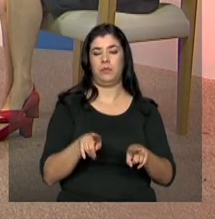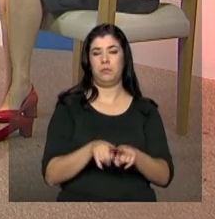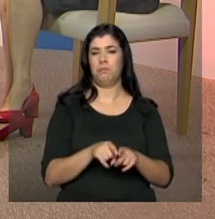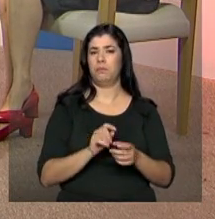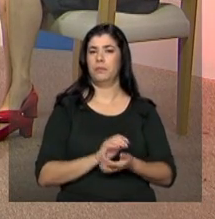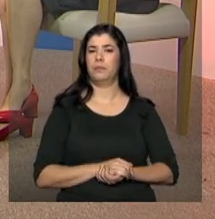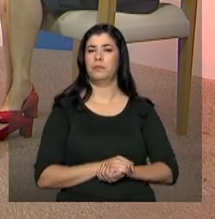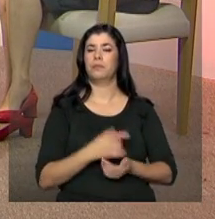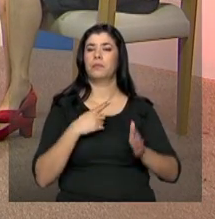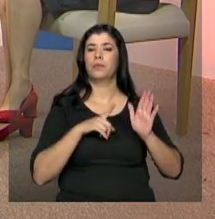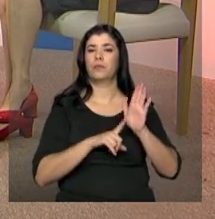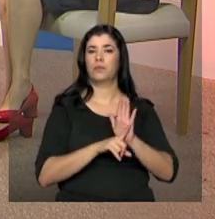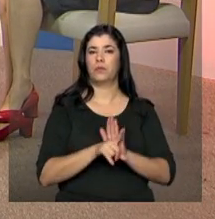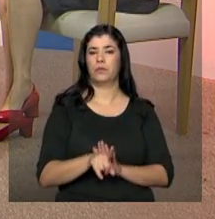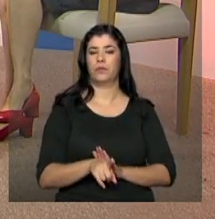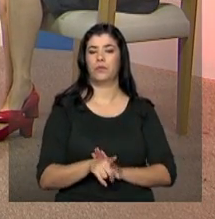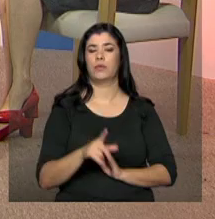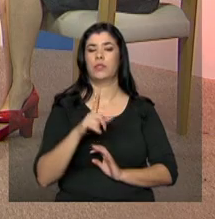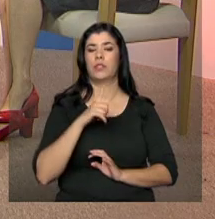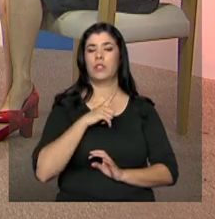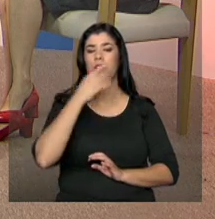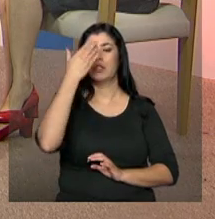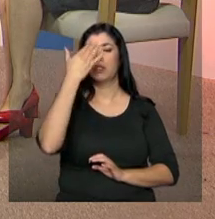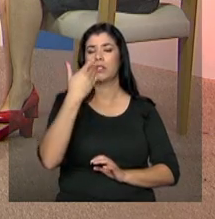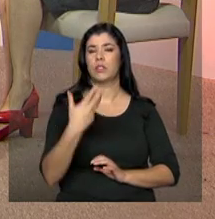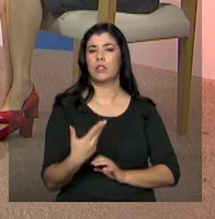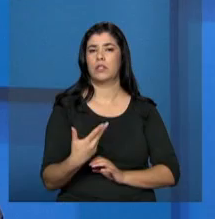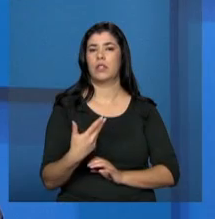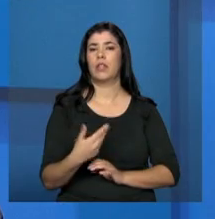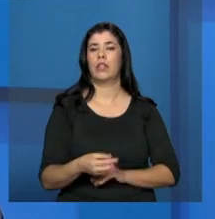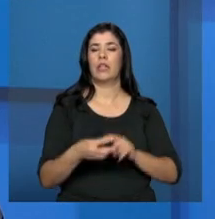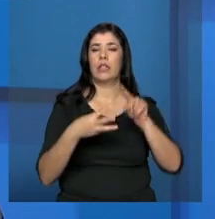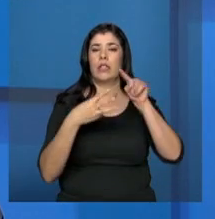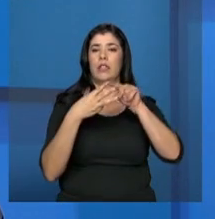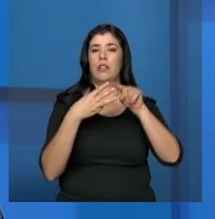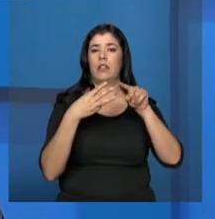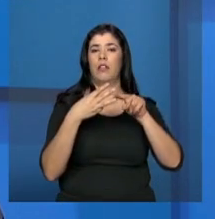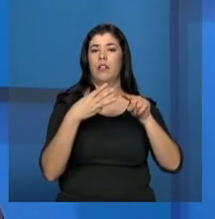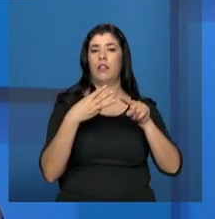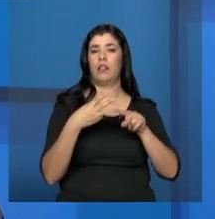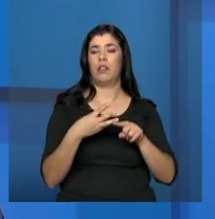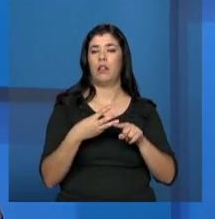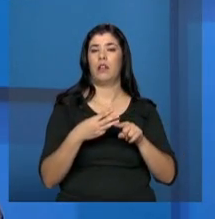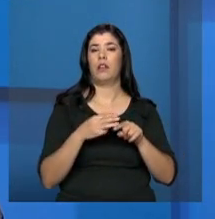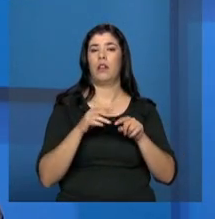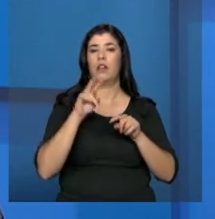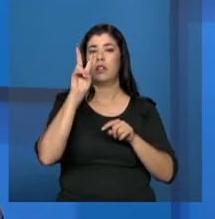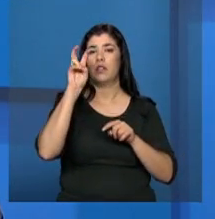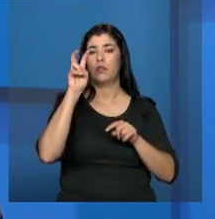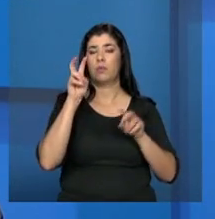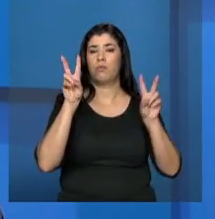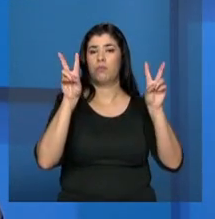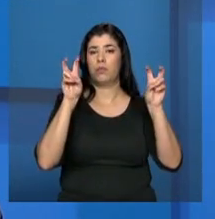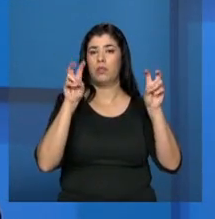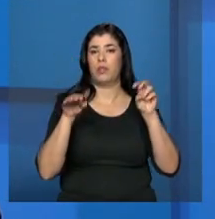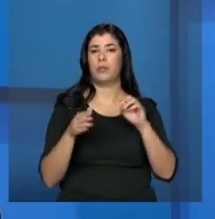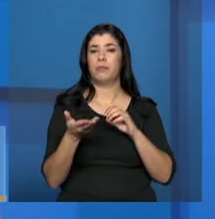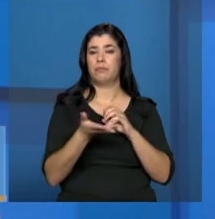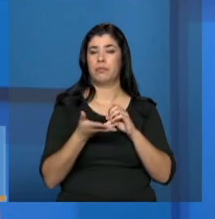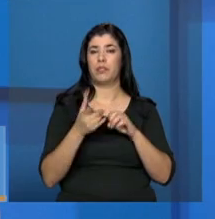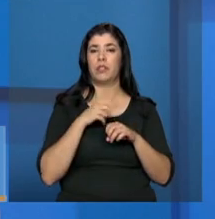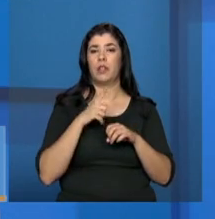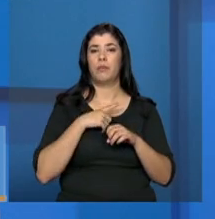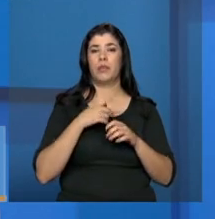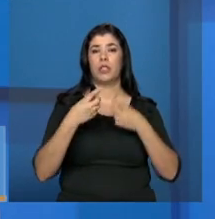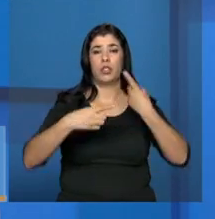eixo orientador, ele tem três sub-temas, que dialogam diretamente com o tema e o